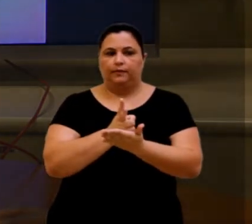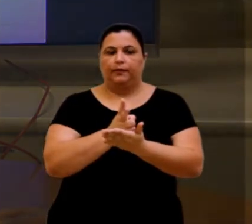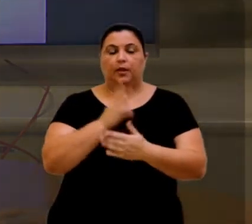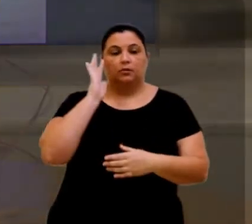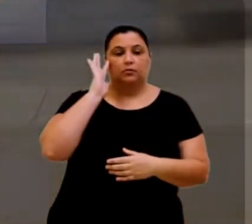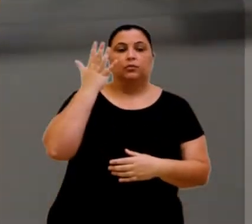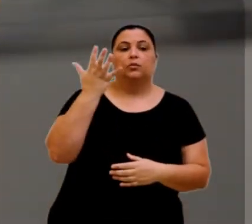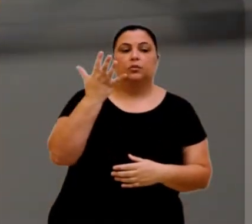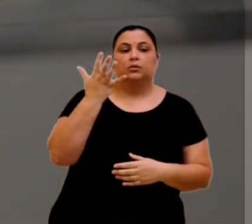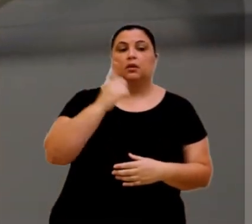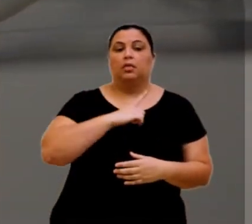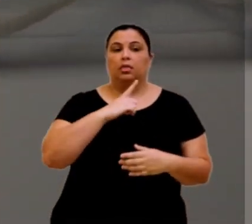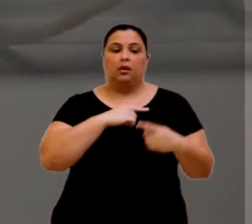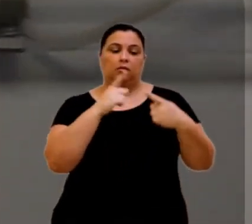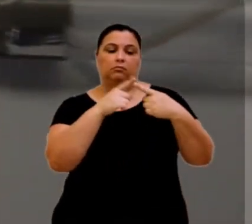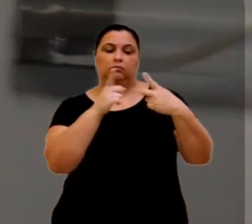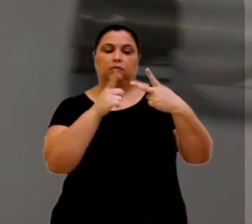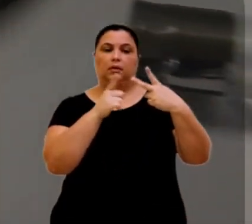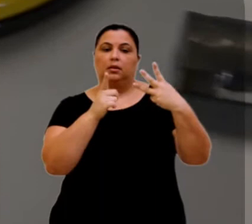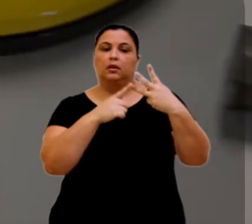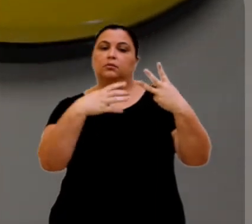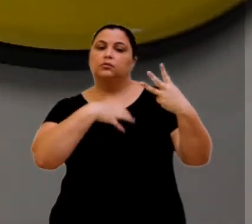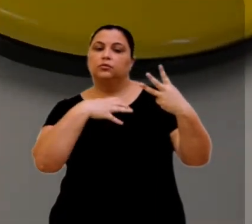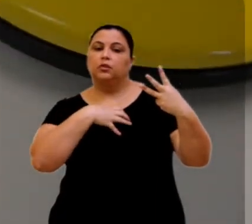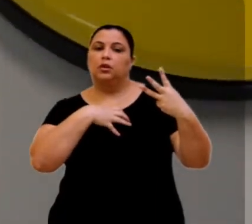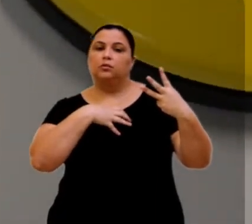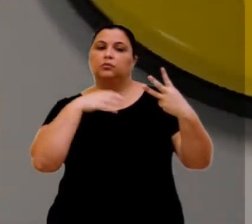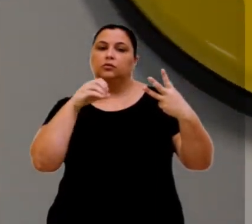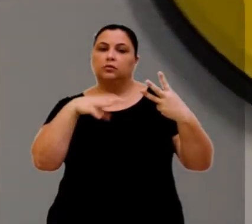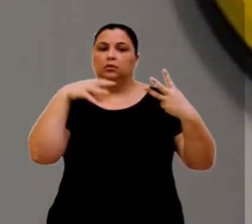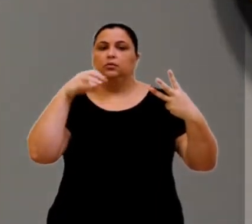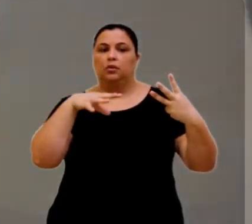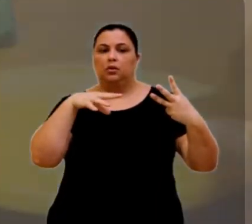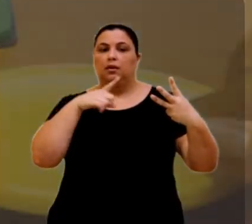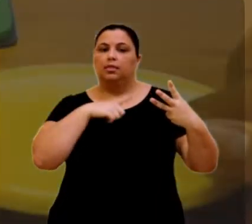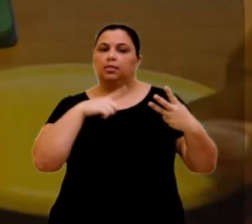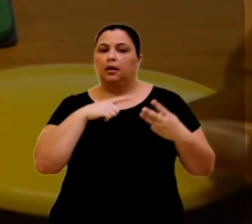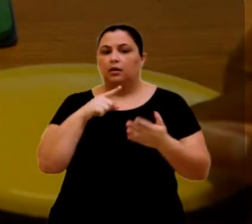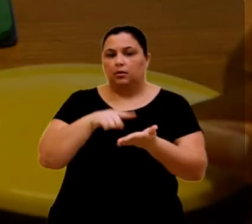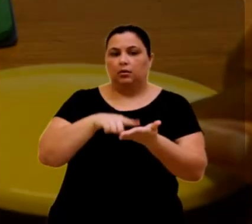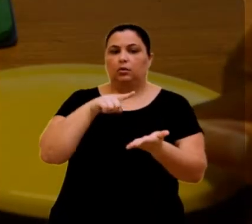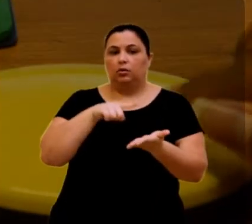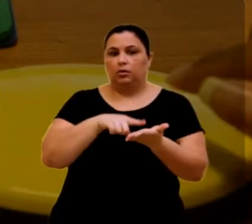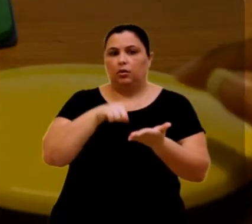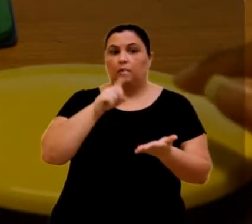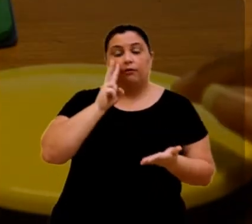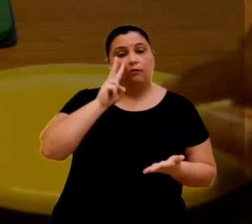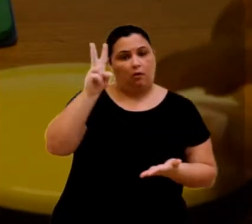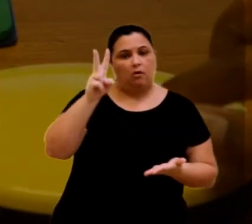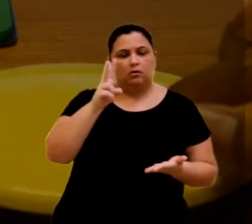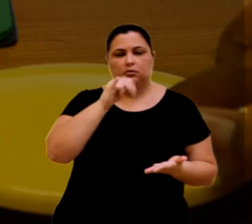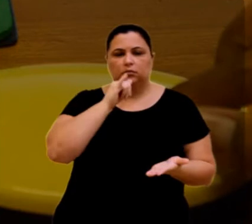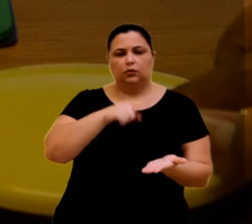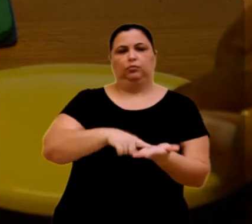A solução conta com três tipos de possibilidades de sensores. Sensores de toque em acionadores, utilizado